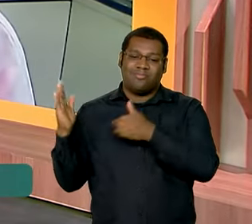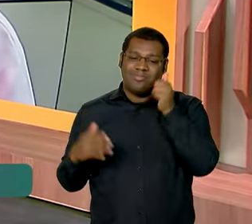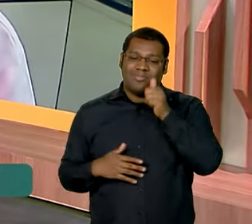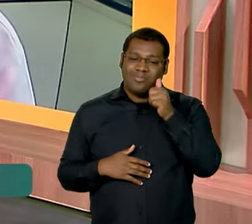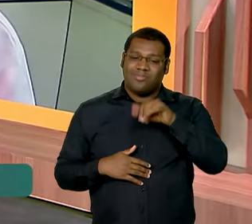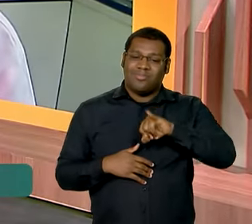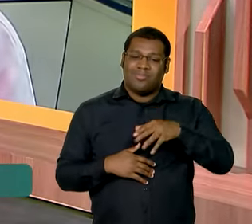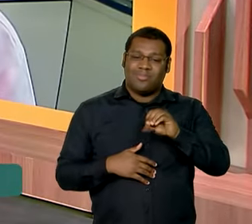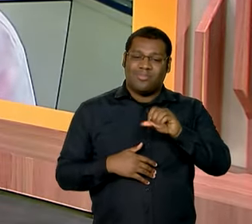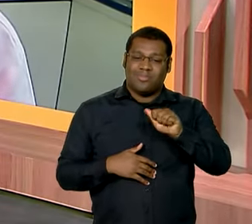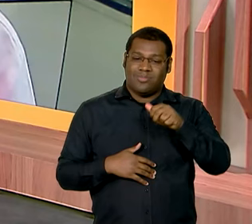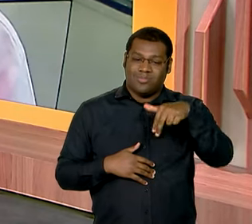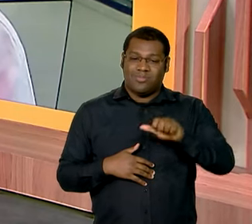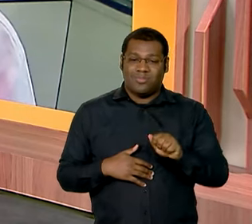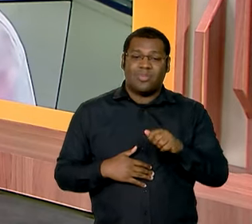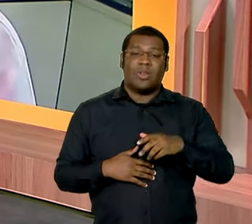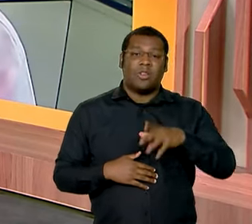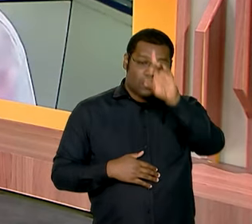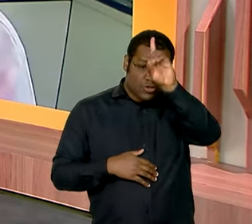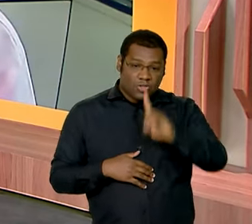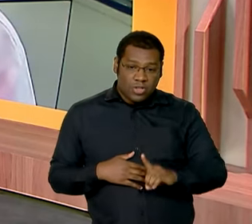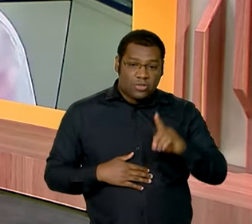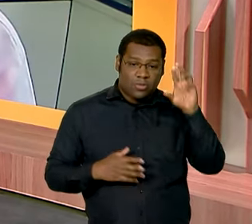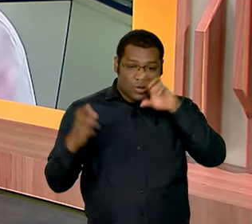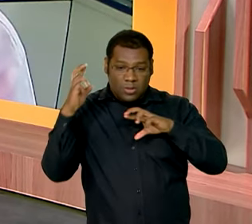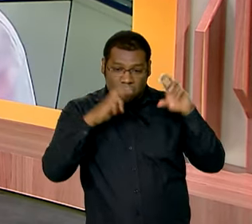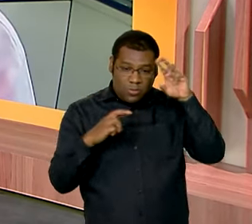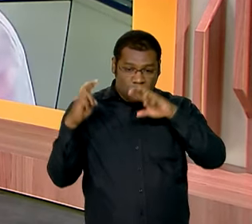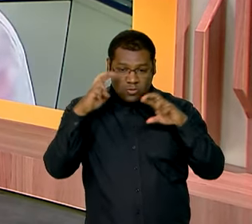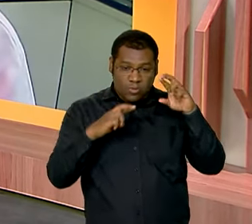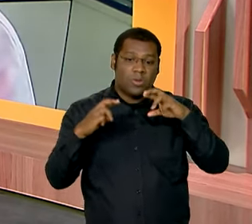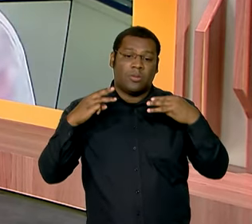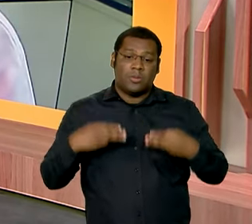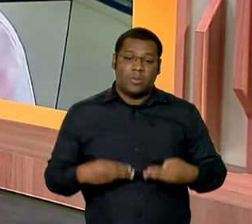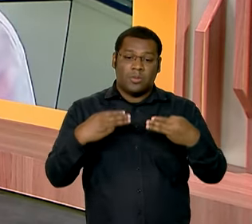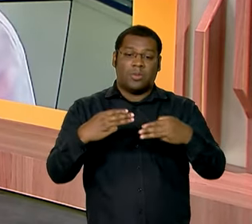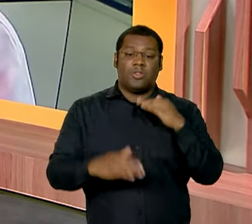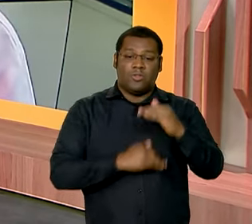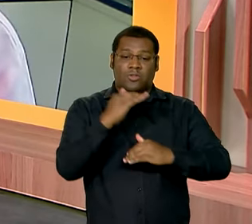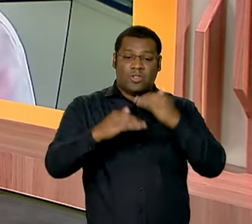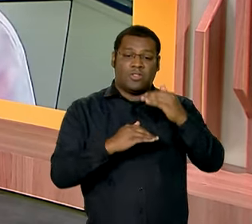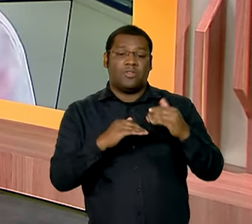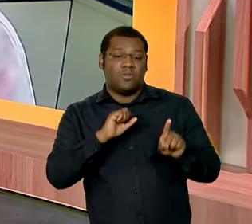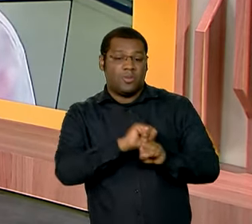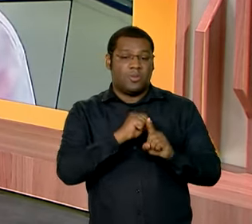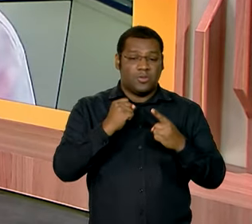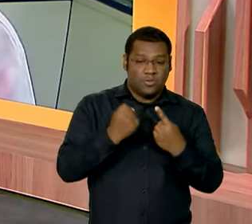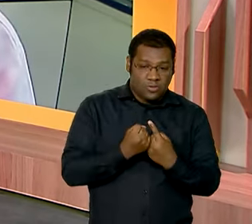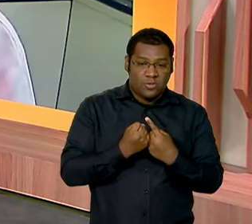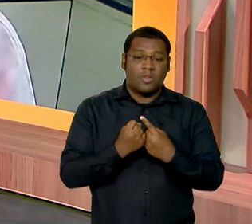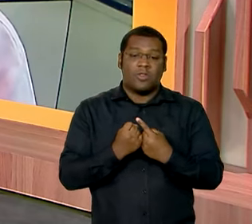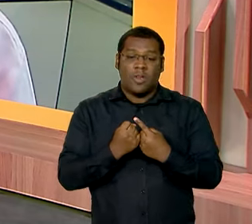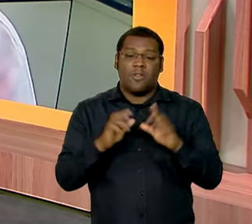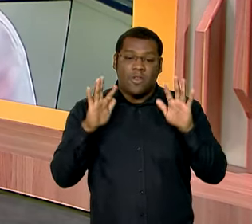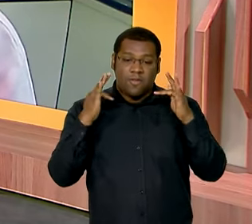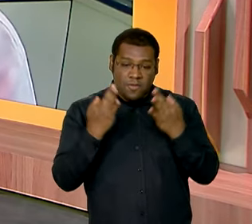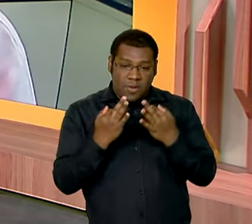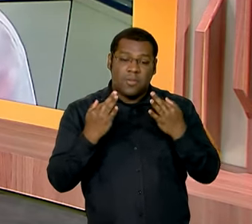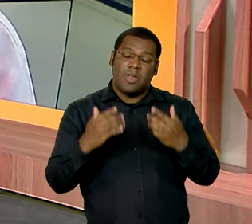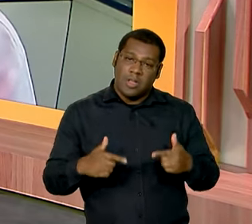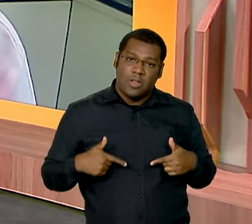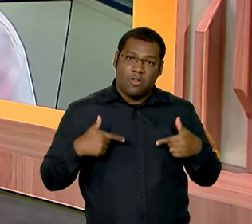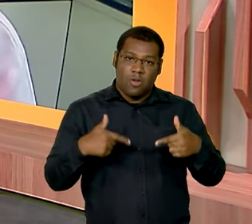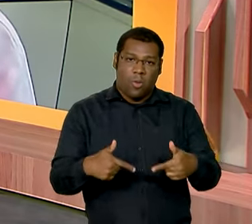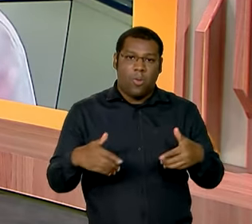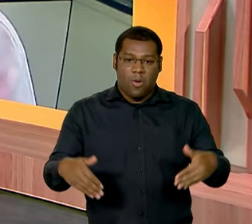que é diretora de monitoramento e avaliação do Ministério do Desenvolvimento e Assistência Social, Família e Combate